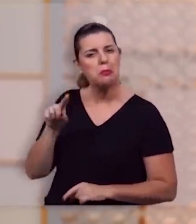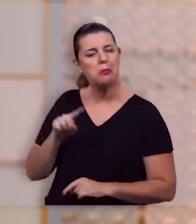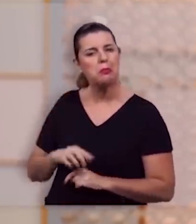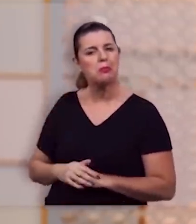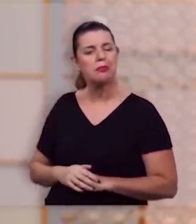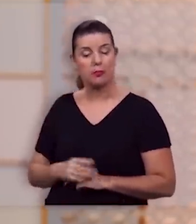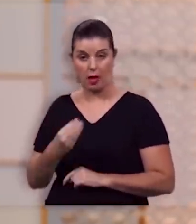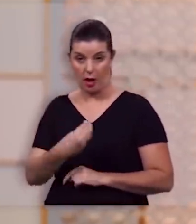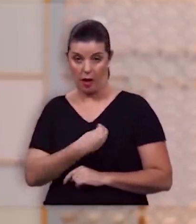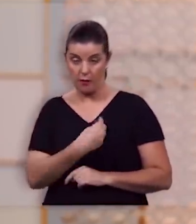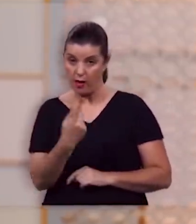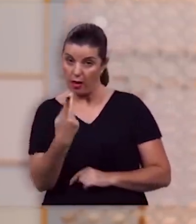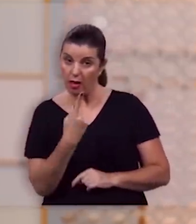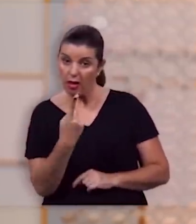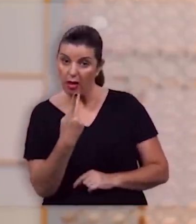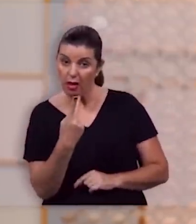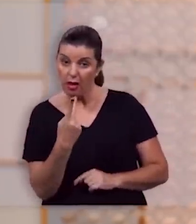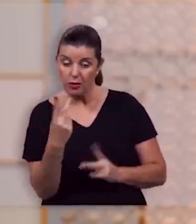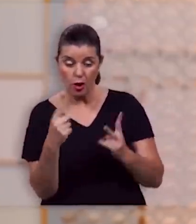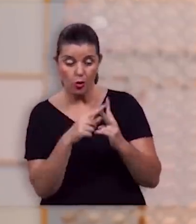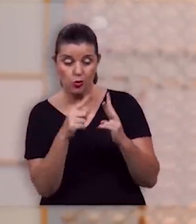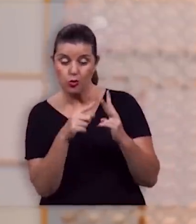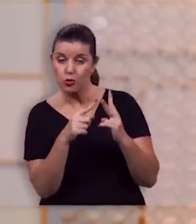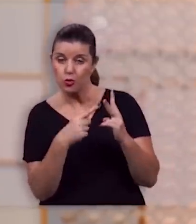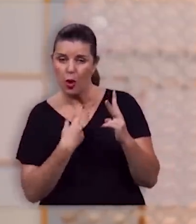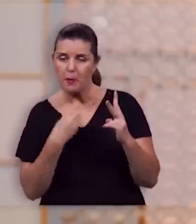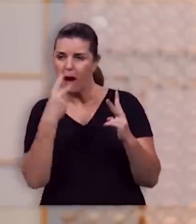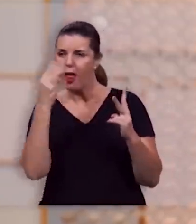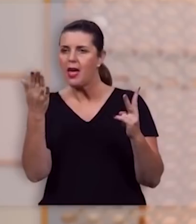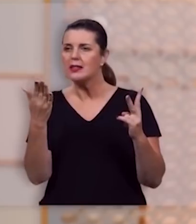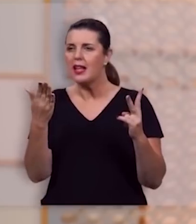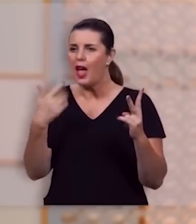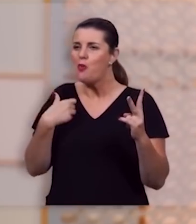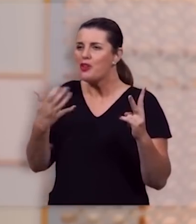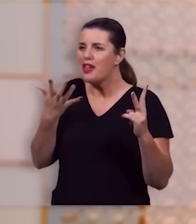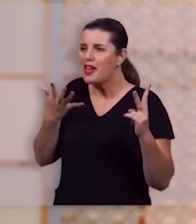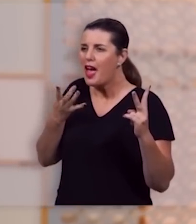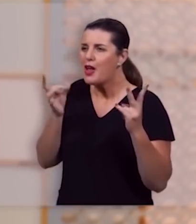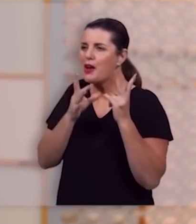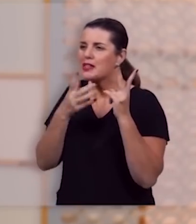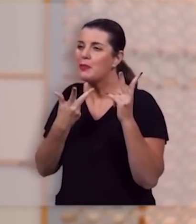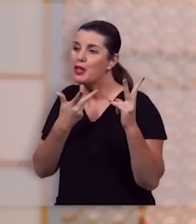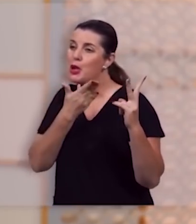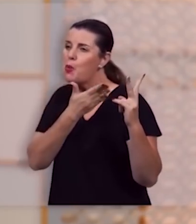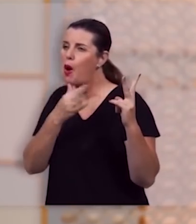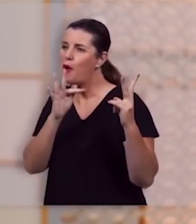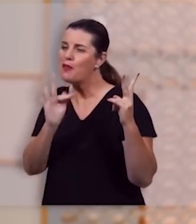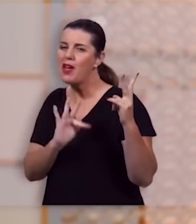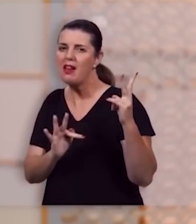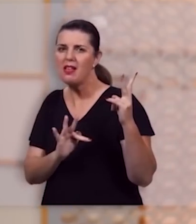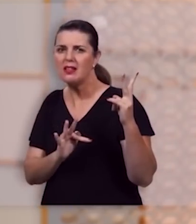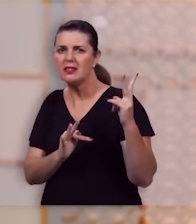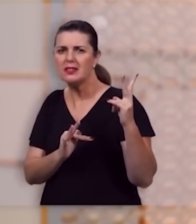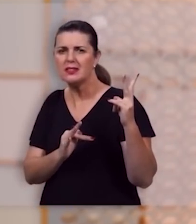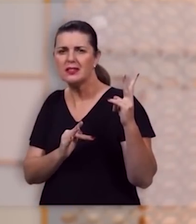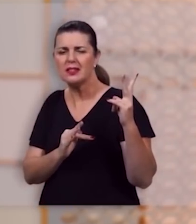a vida de vocês motiva e inspira seus filhos a buscar um casamento também feliz como o seu